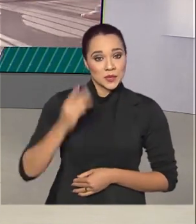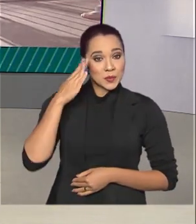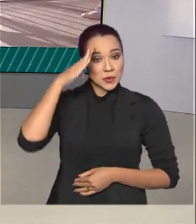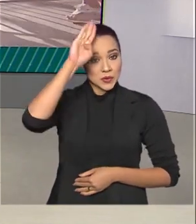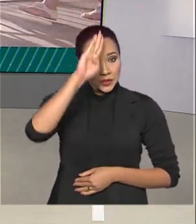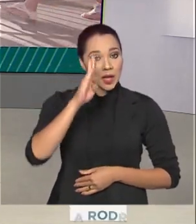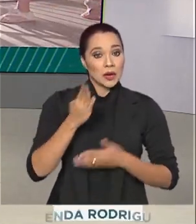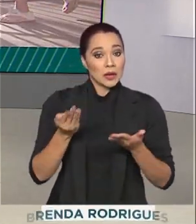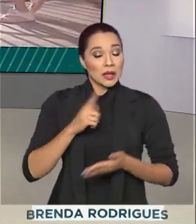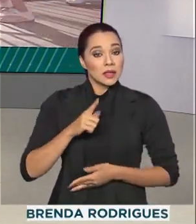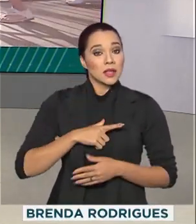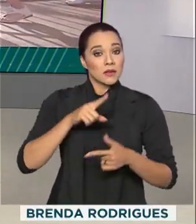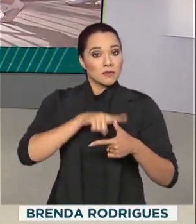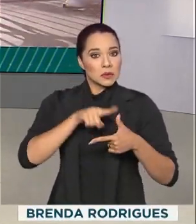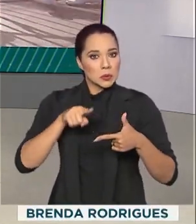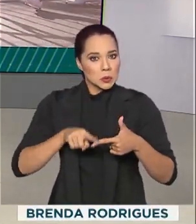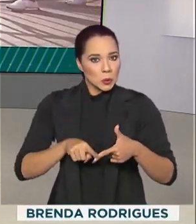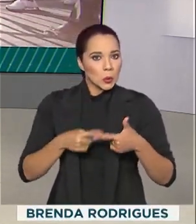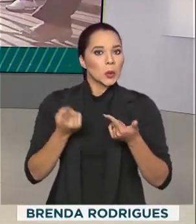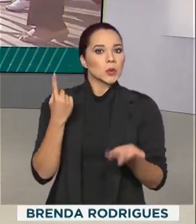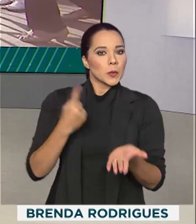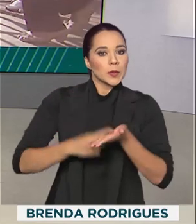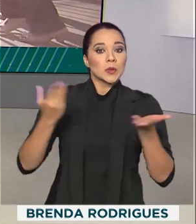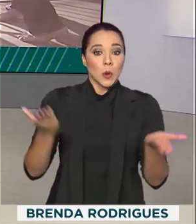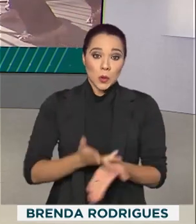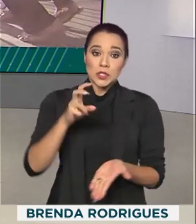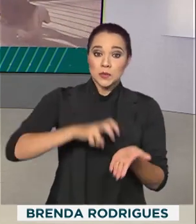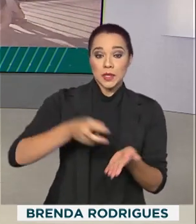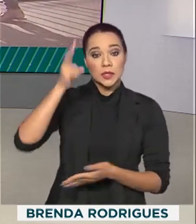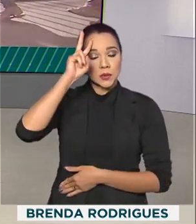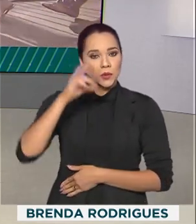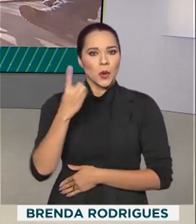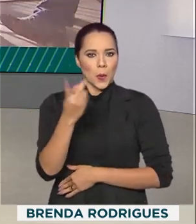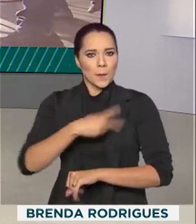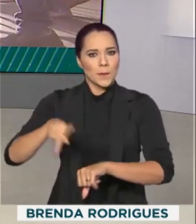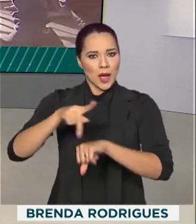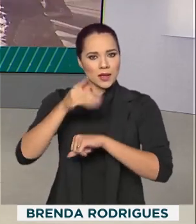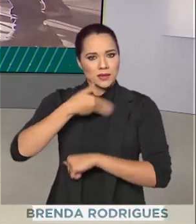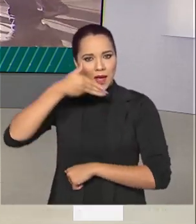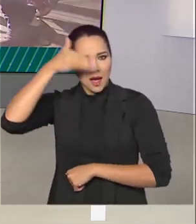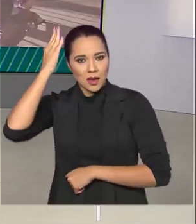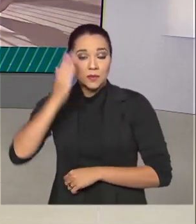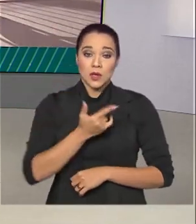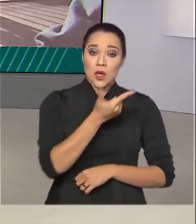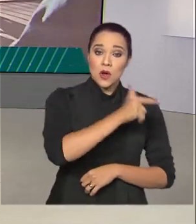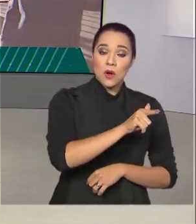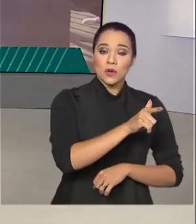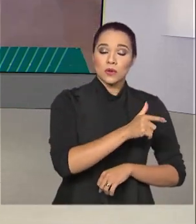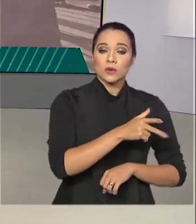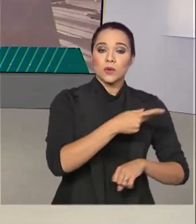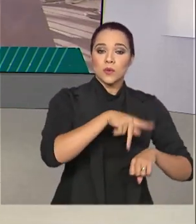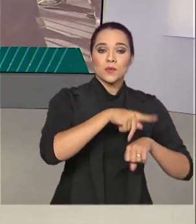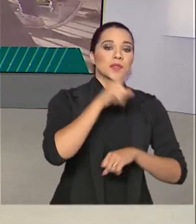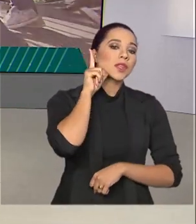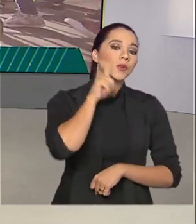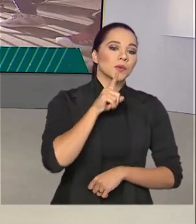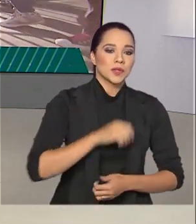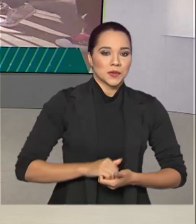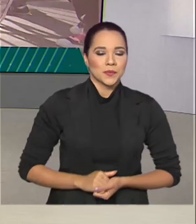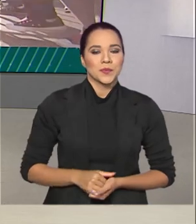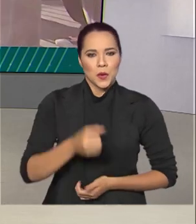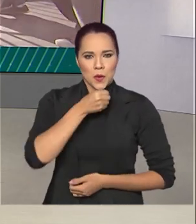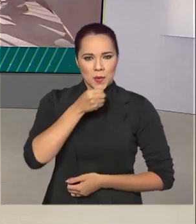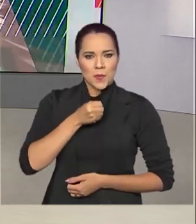Bolsonaro teve duas agendas na manhã desta segunda-feira. Uma com os países árabes e outra com os Estados Unidos. O